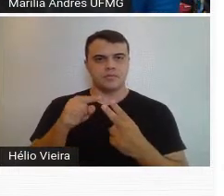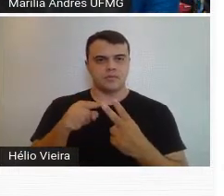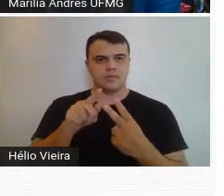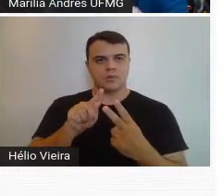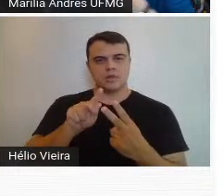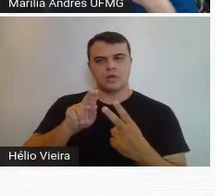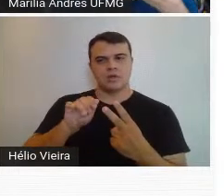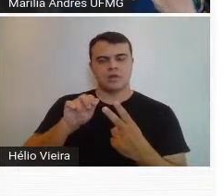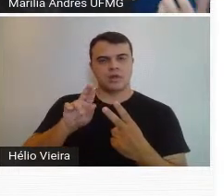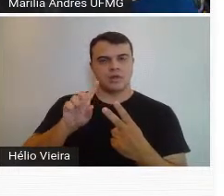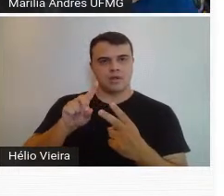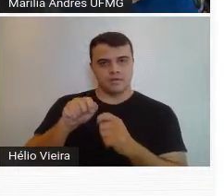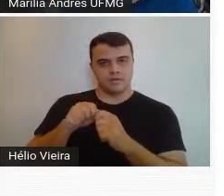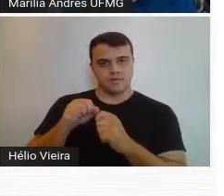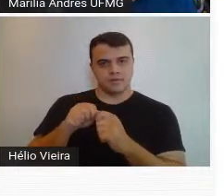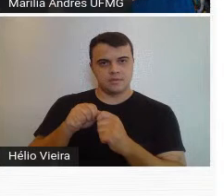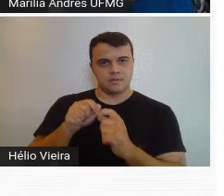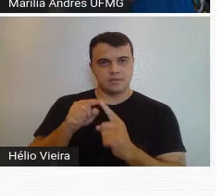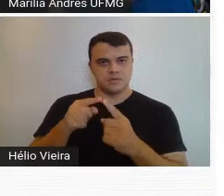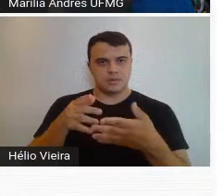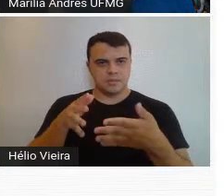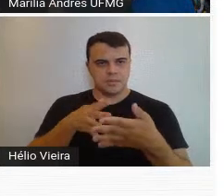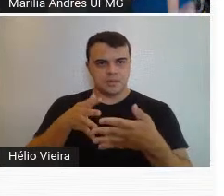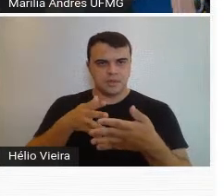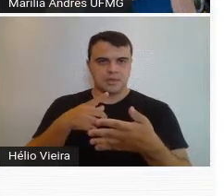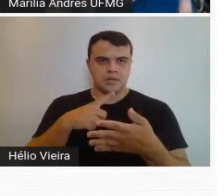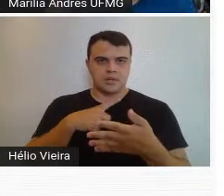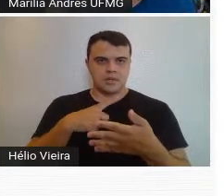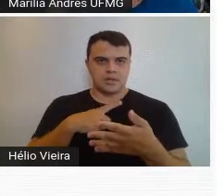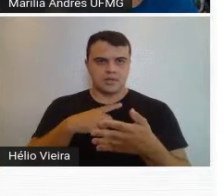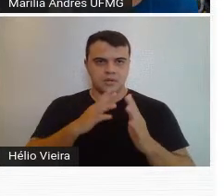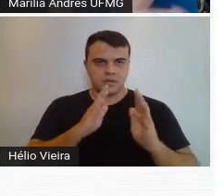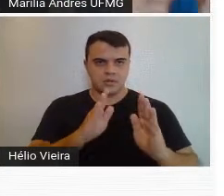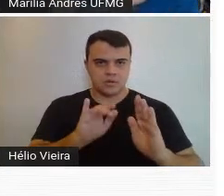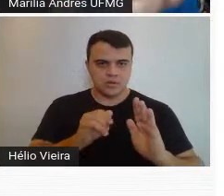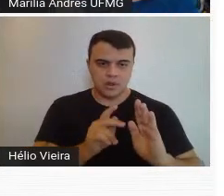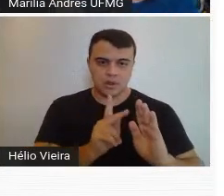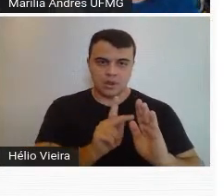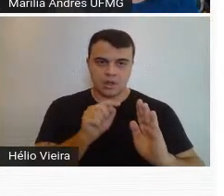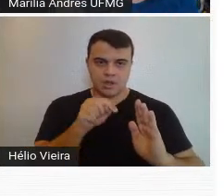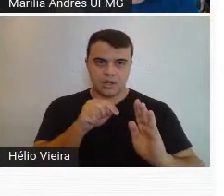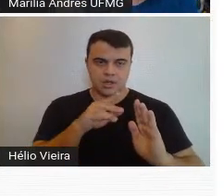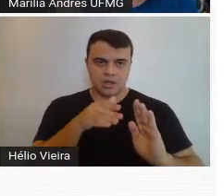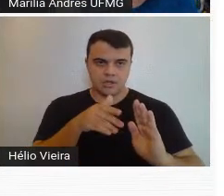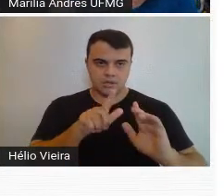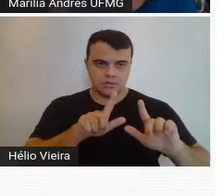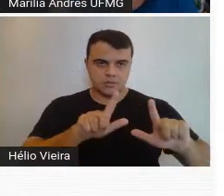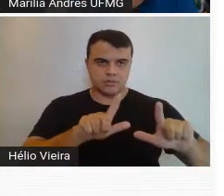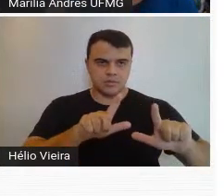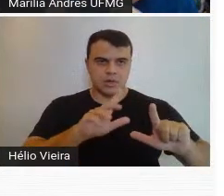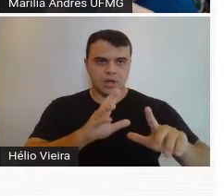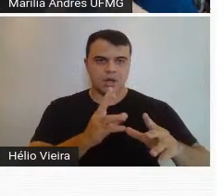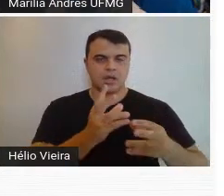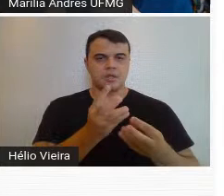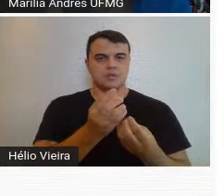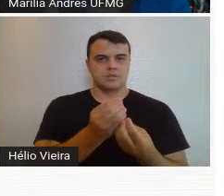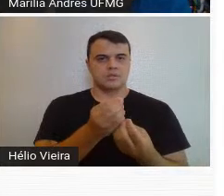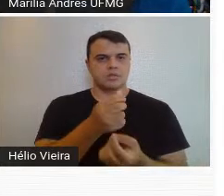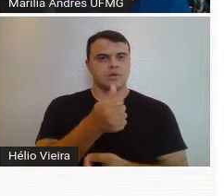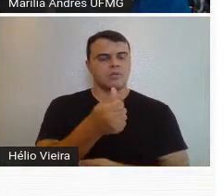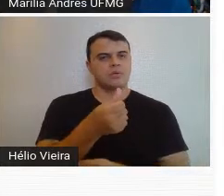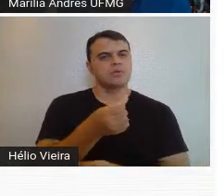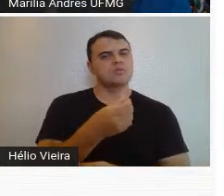estavam pintadas por Guignard, o retrato de Chucelino, que estava nessa exposição de arte de